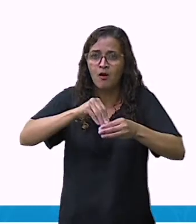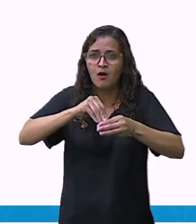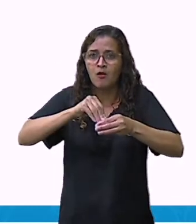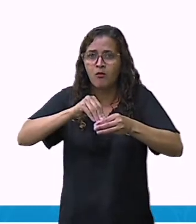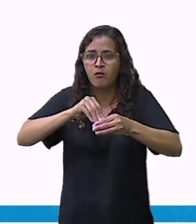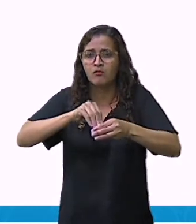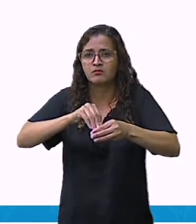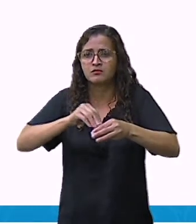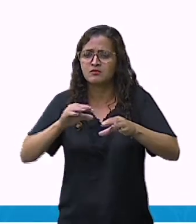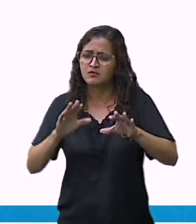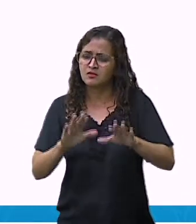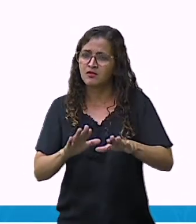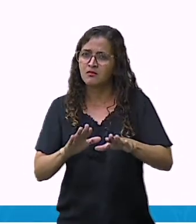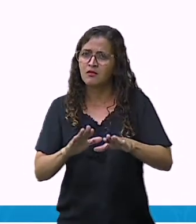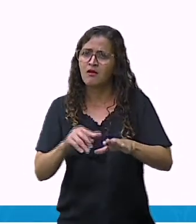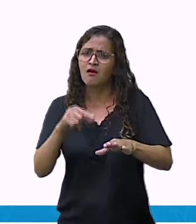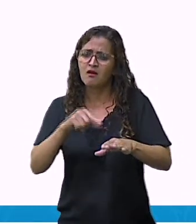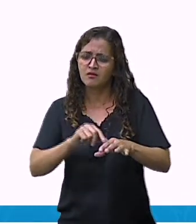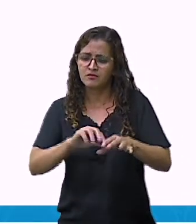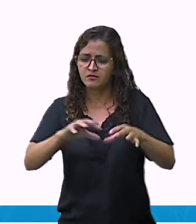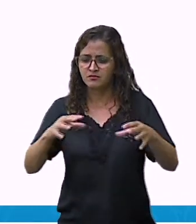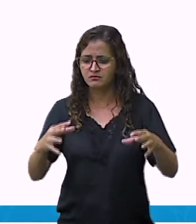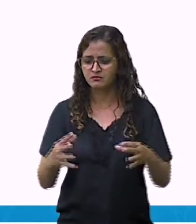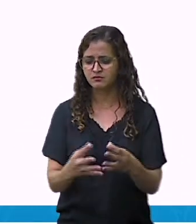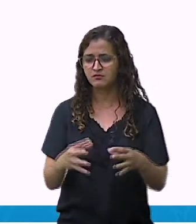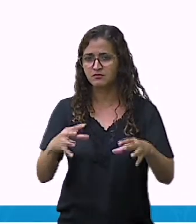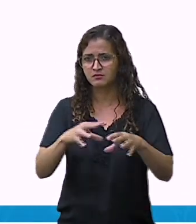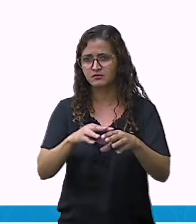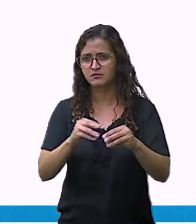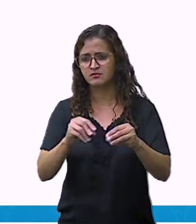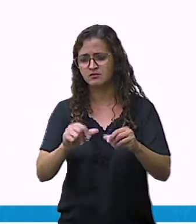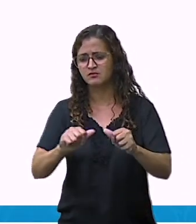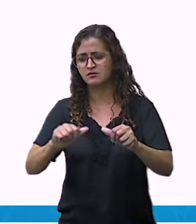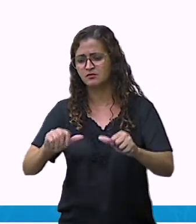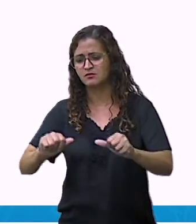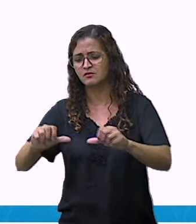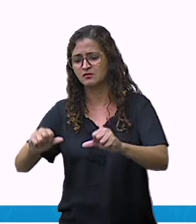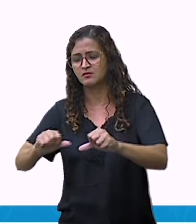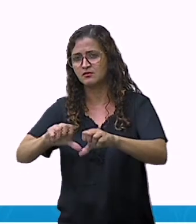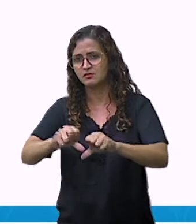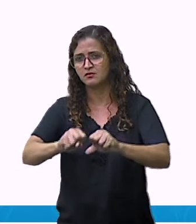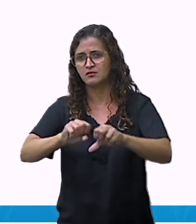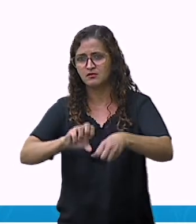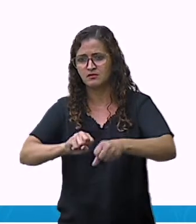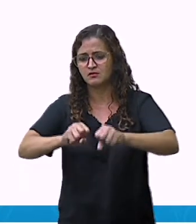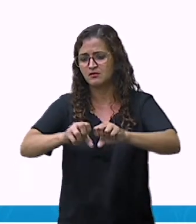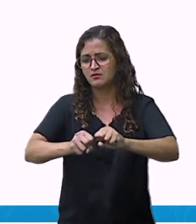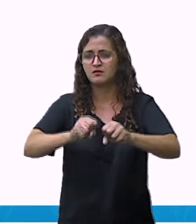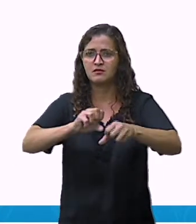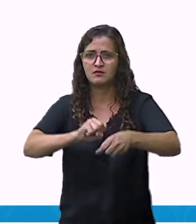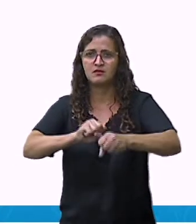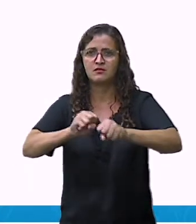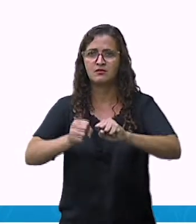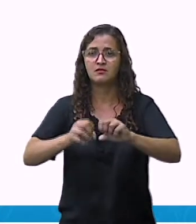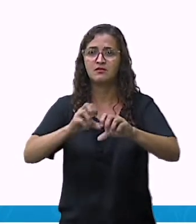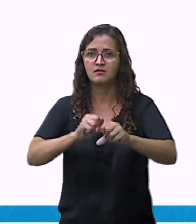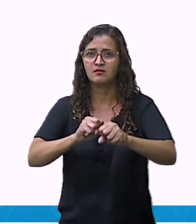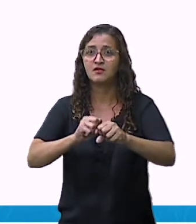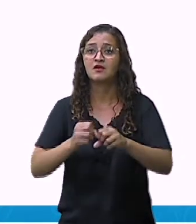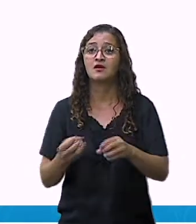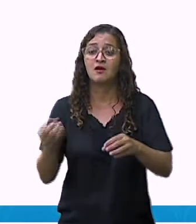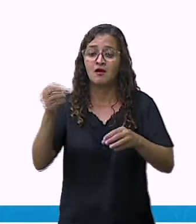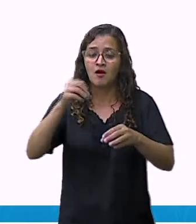massa precisa para crescer, para ficar macia, quem faz isso acontecer são